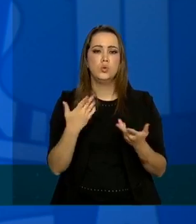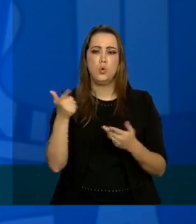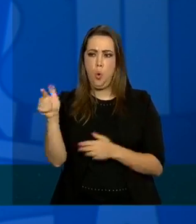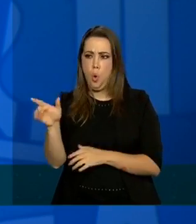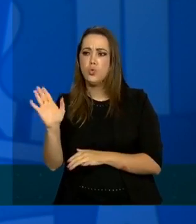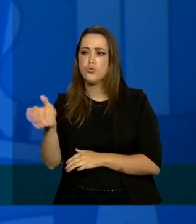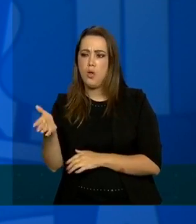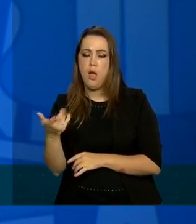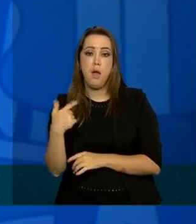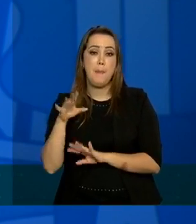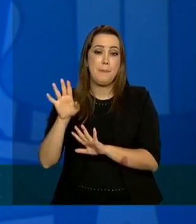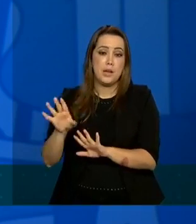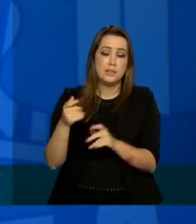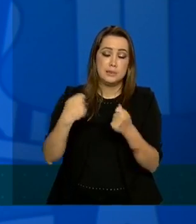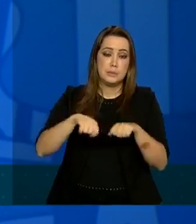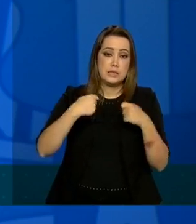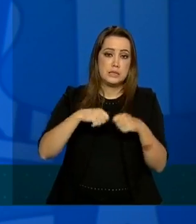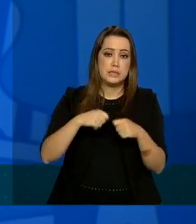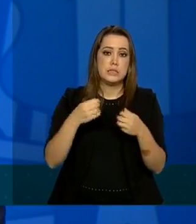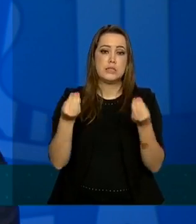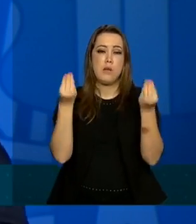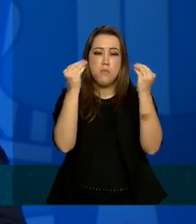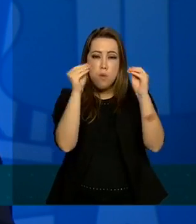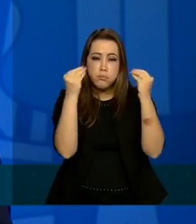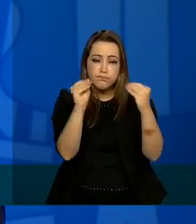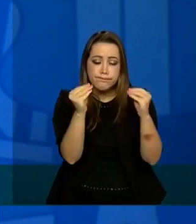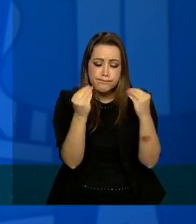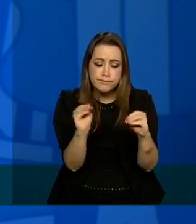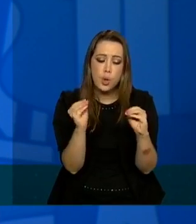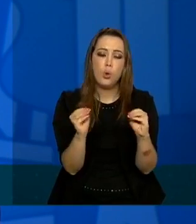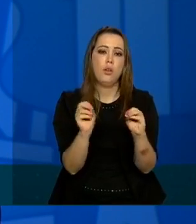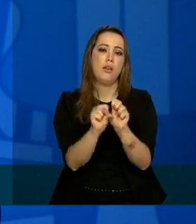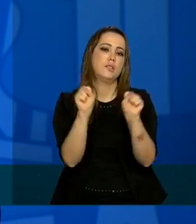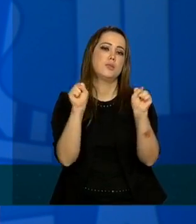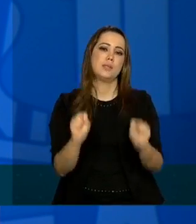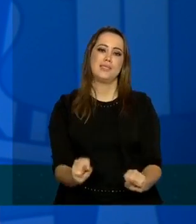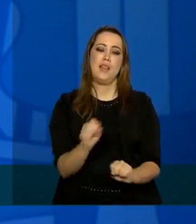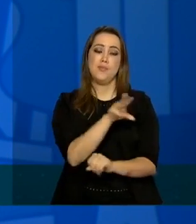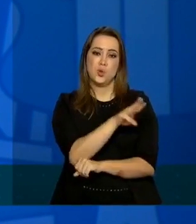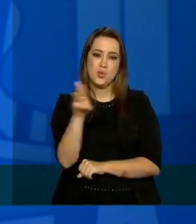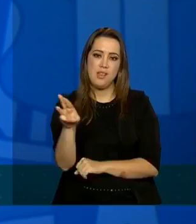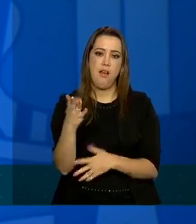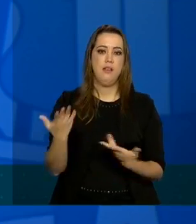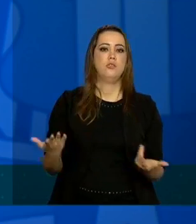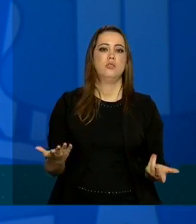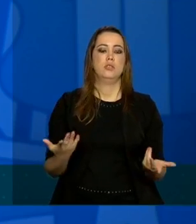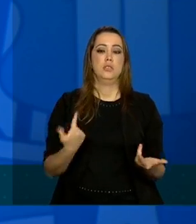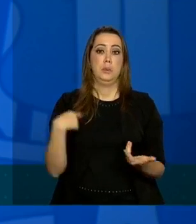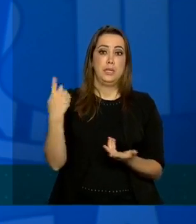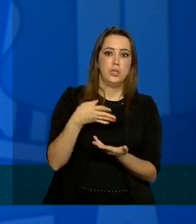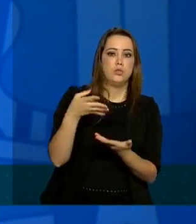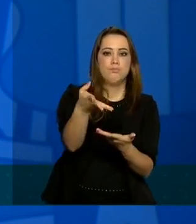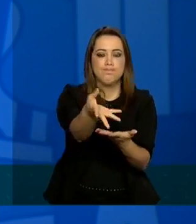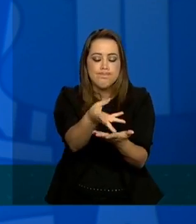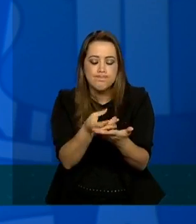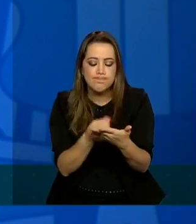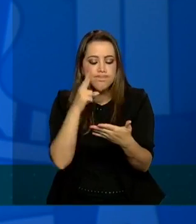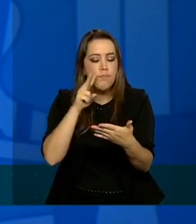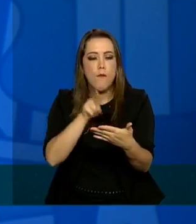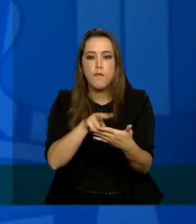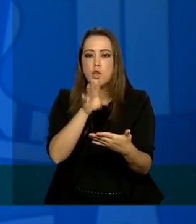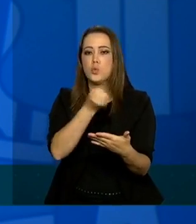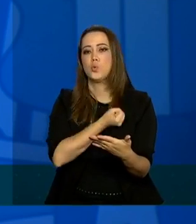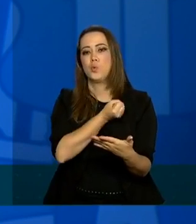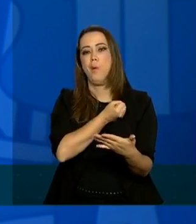sido feito só que sim precisa ter o registro isso faz parte da documentação do registro para que a gente tenha essa